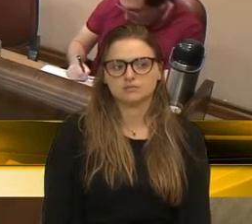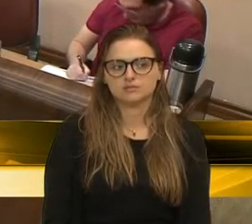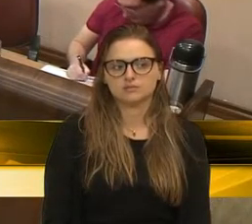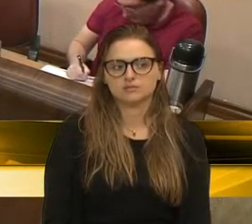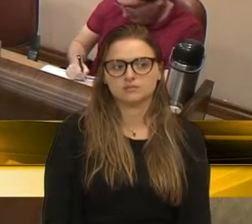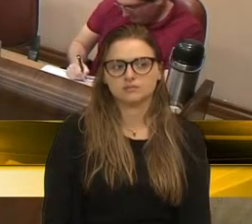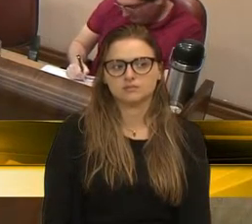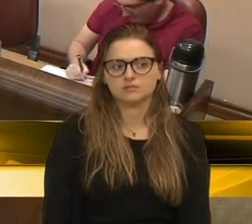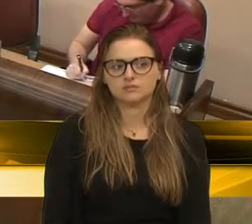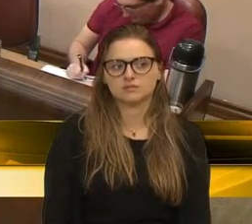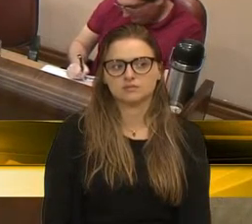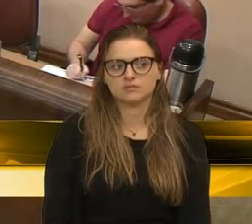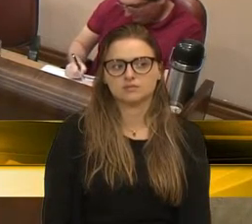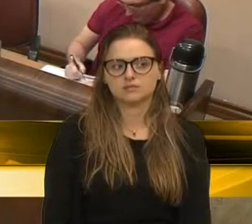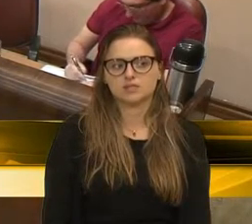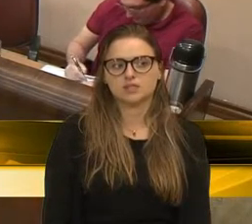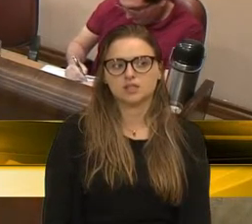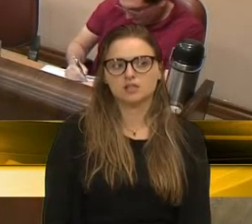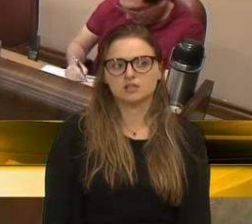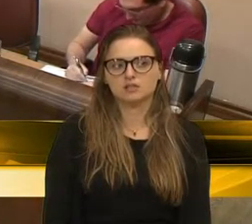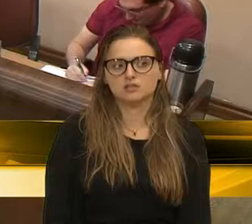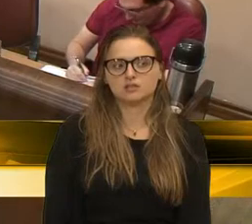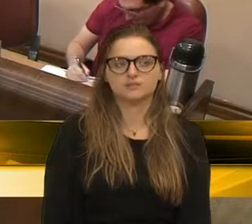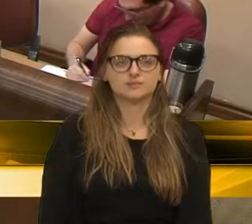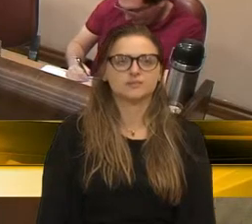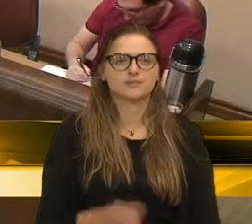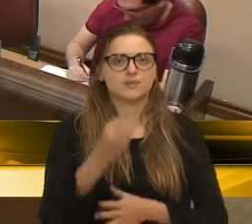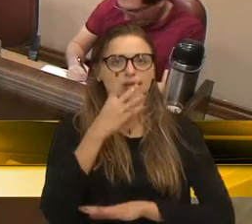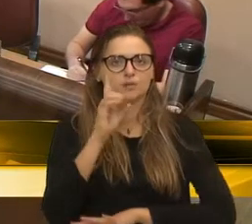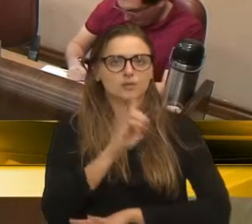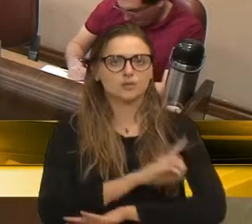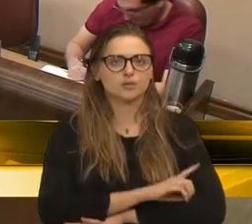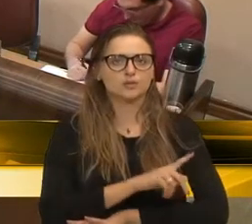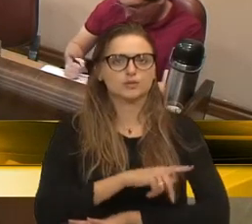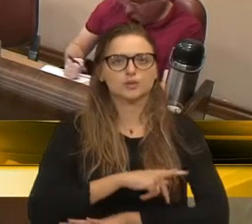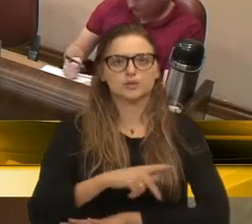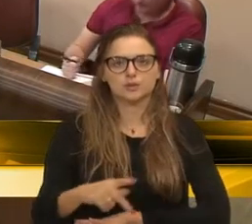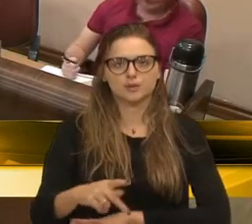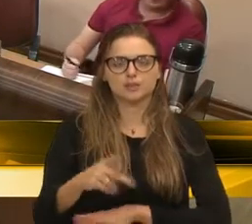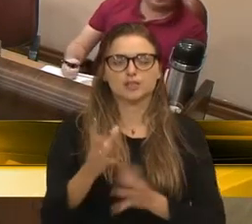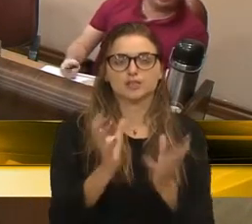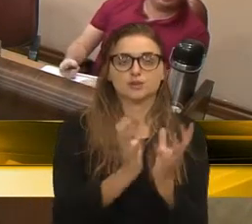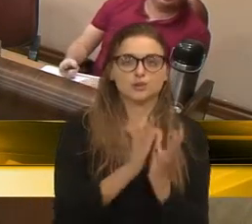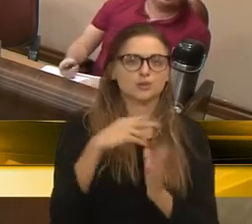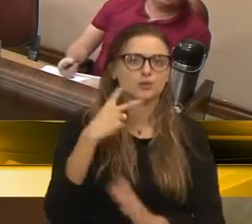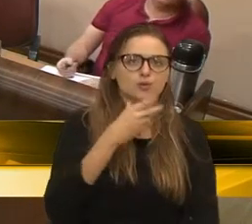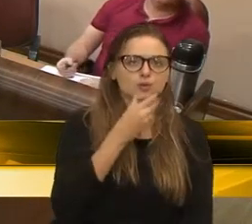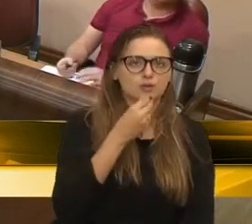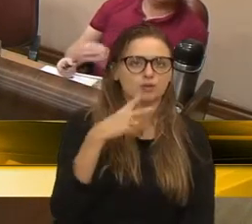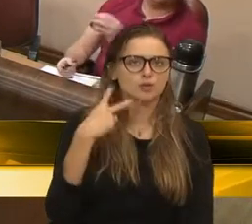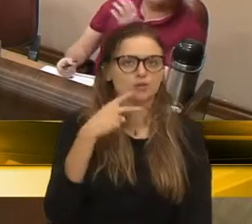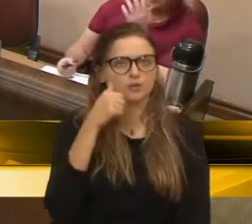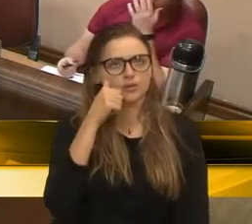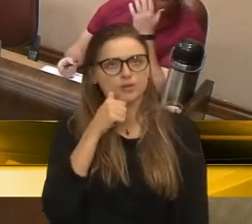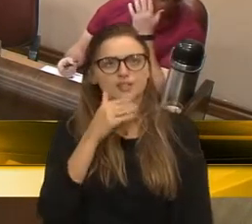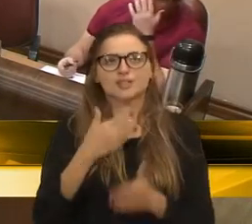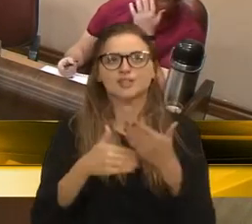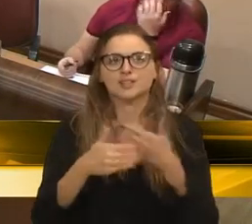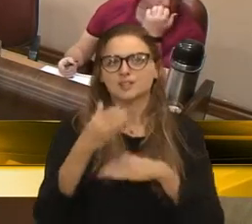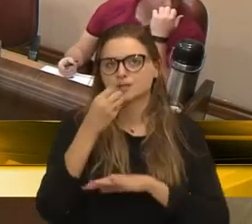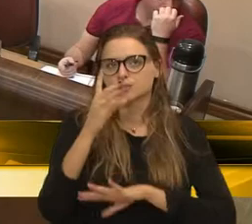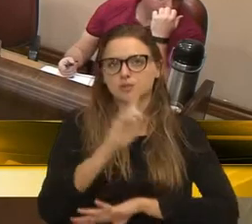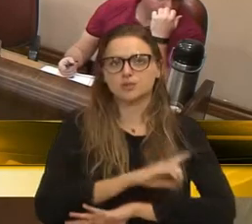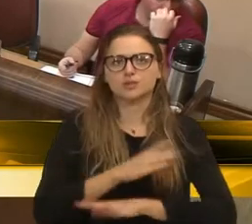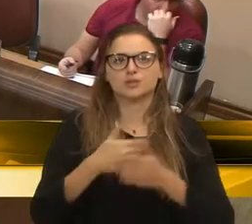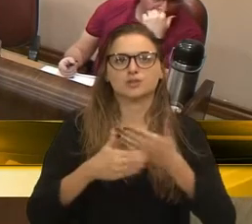Bom dia, presidente. Bom dia, colegas vereadoras, vereadores. Bom dia, pessoal que nos assiste aqui no